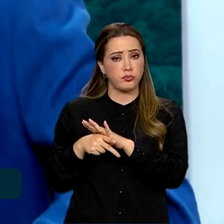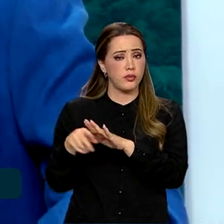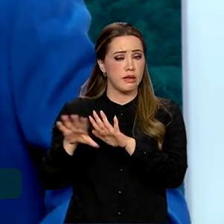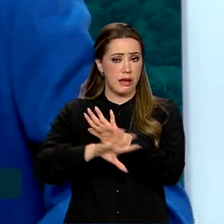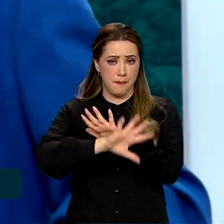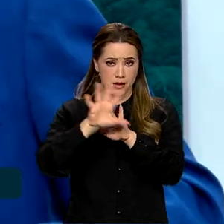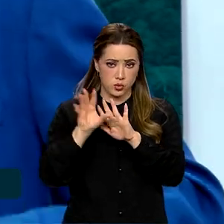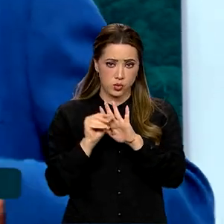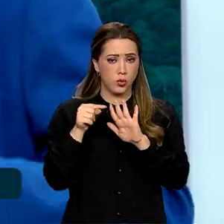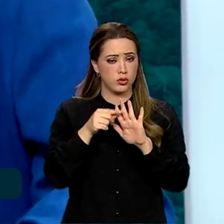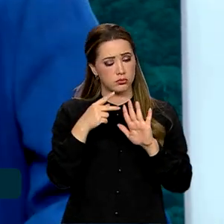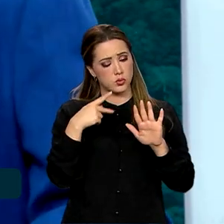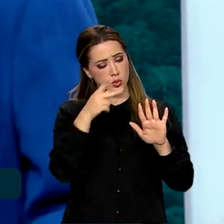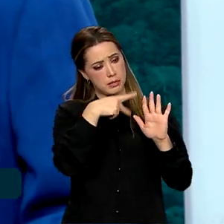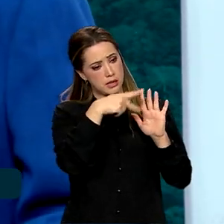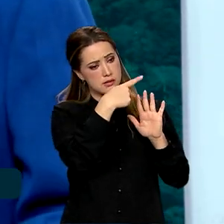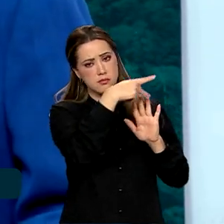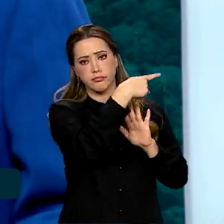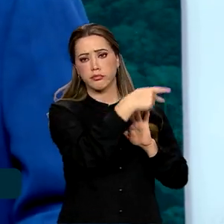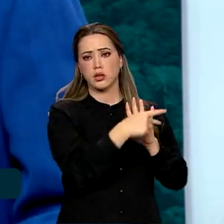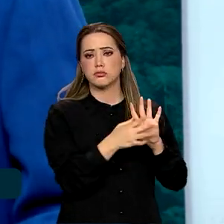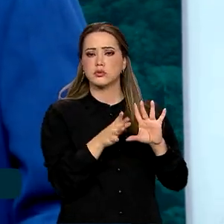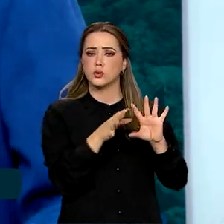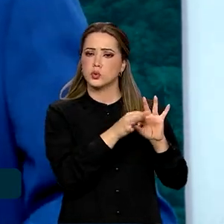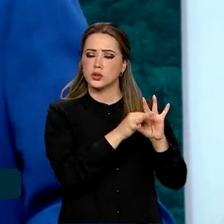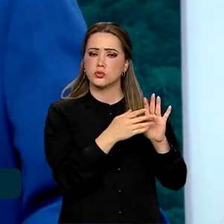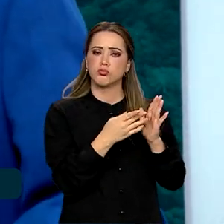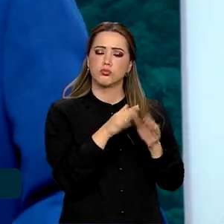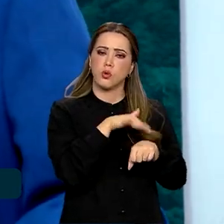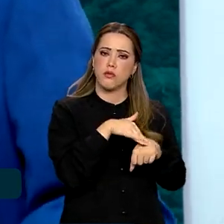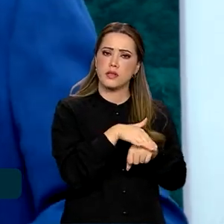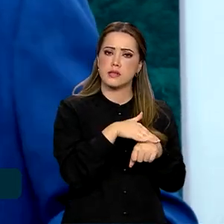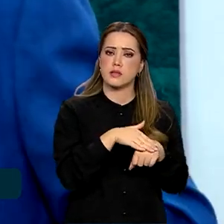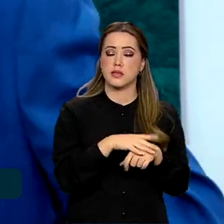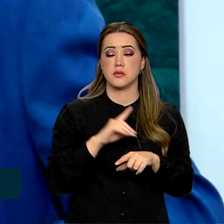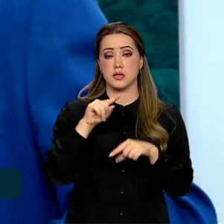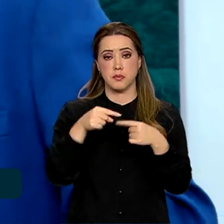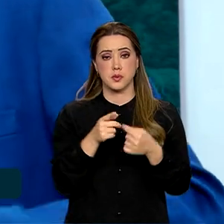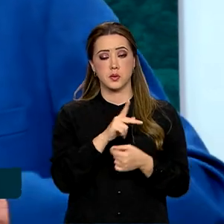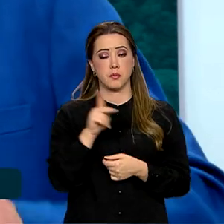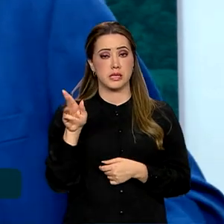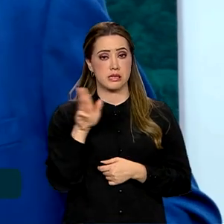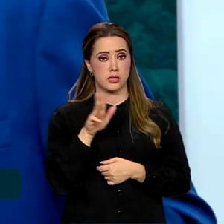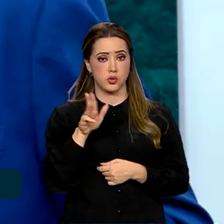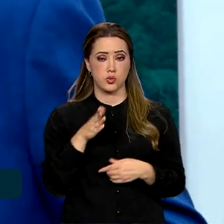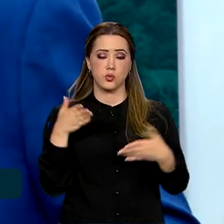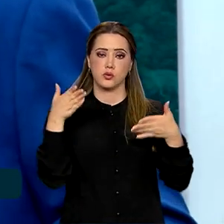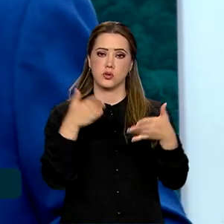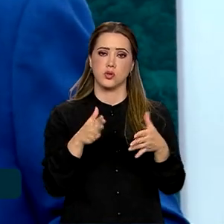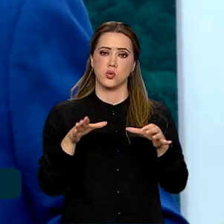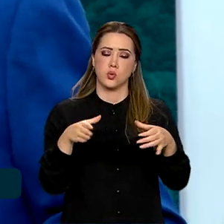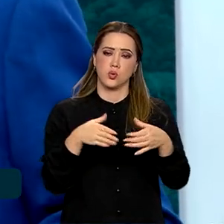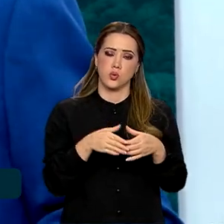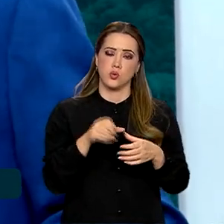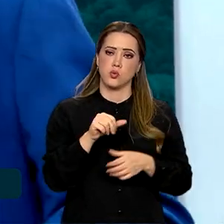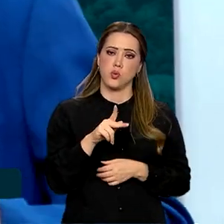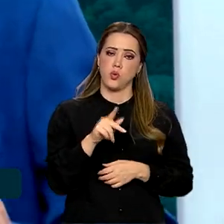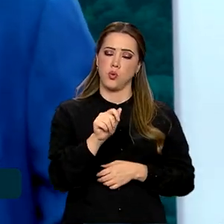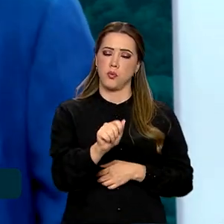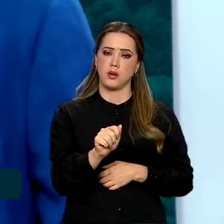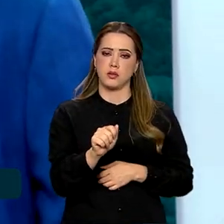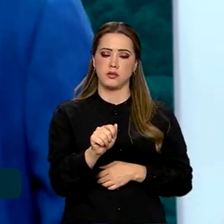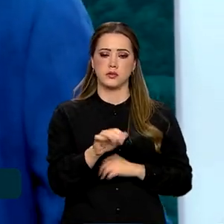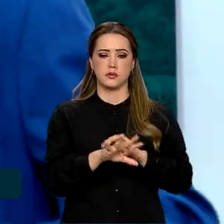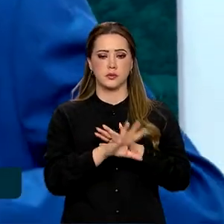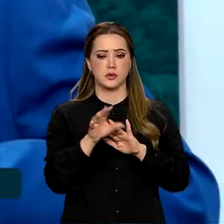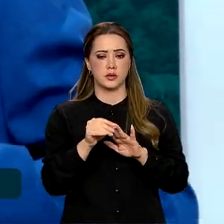um momento com a presença do presidente Lula, aqui em Belém, onde ali se tem a cúpula da Amazônia. E ali